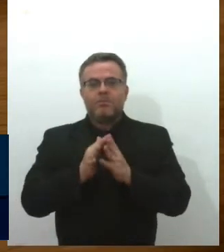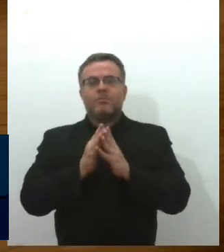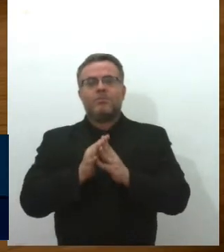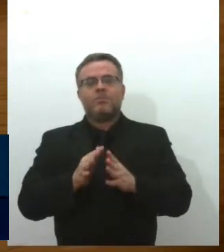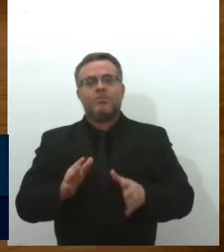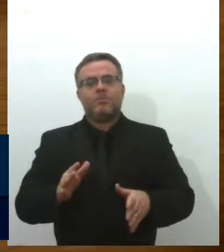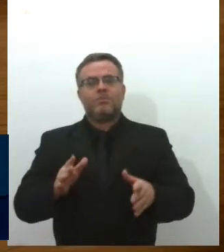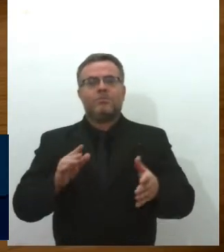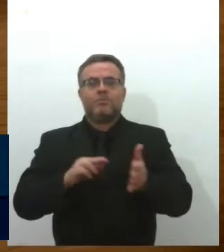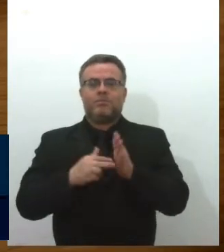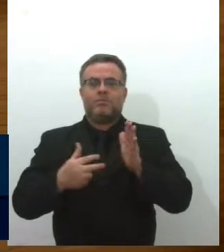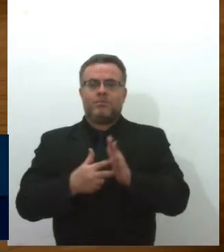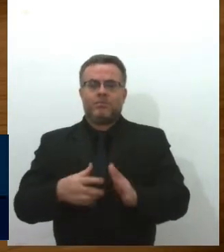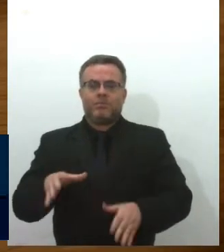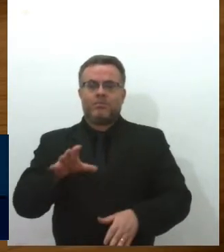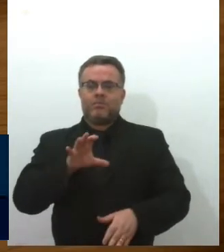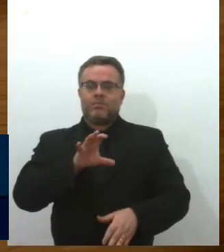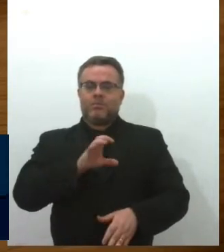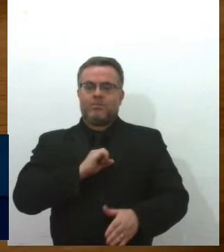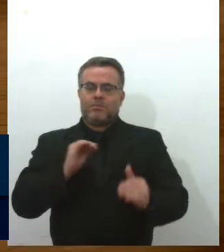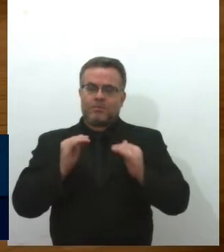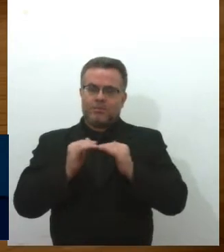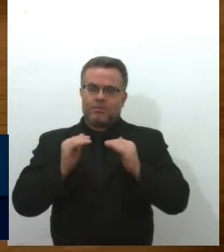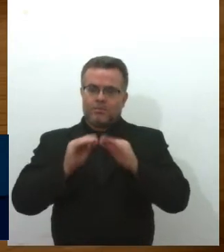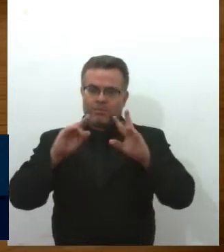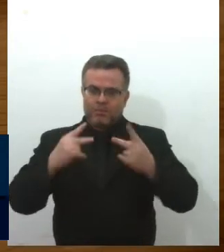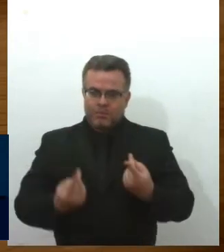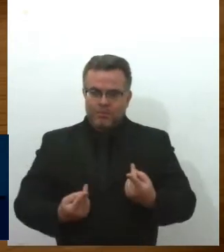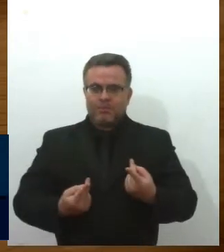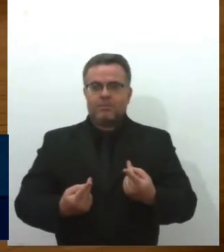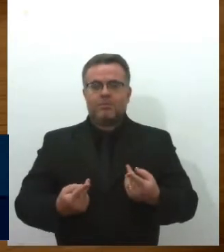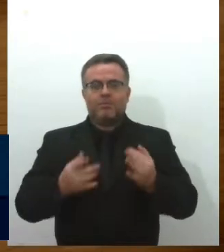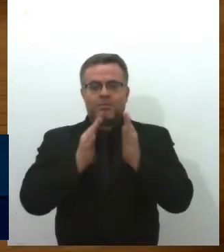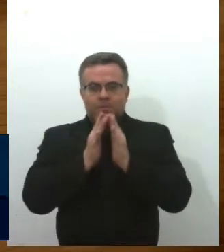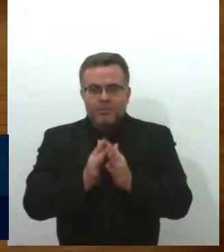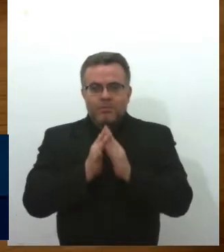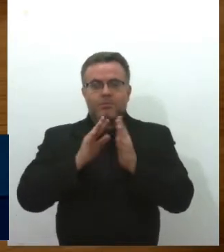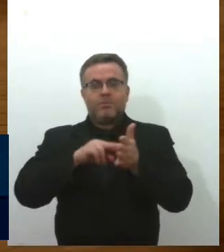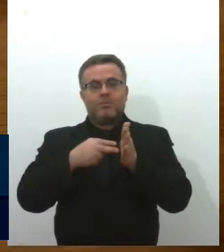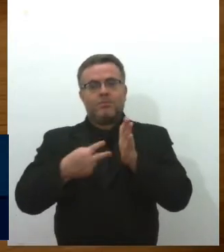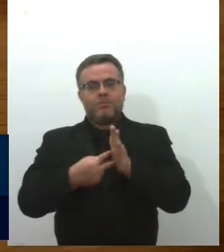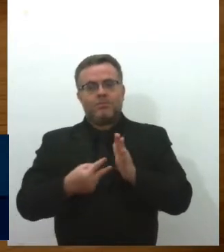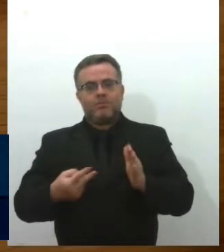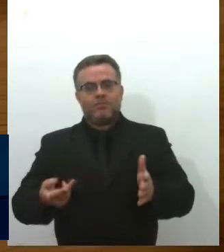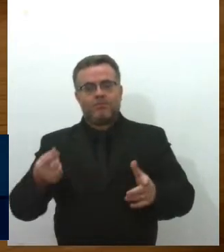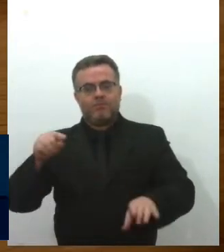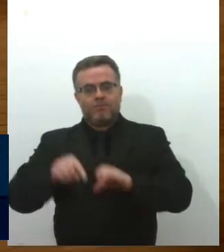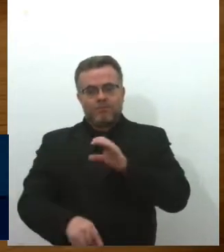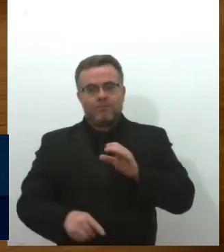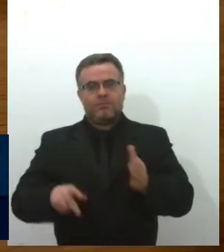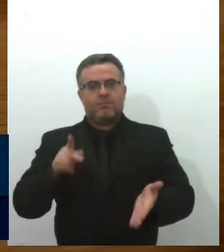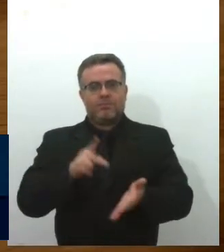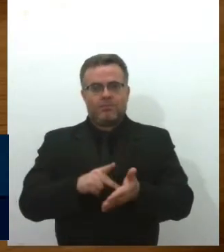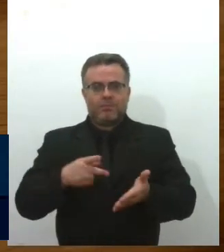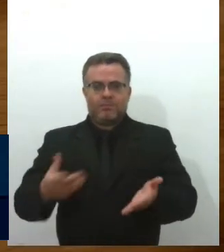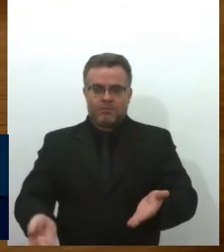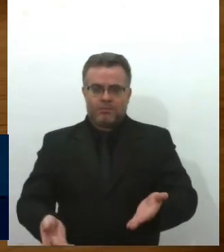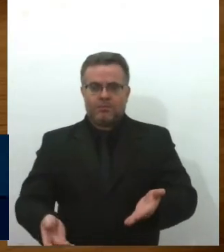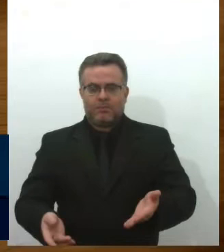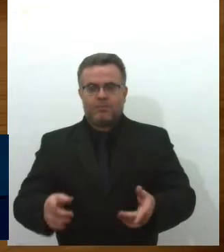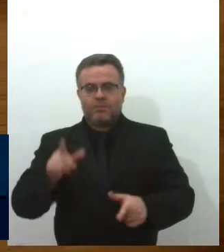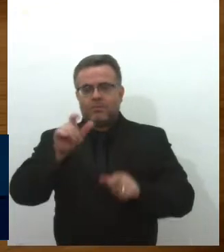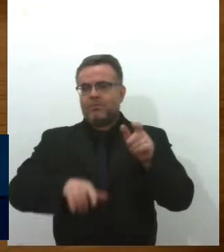amor em forma humana. No autismo é tudo muito intenso e verdadeiro. Para as